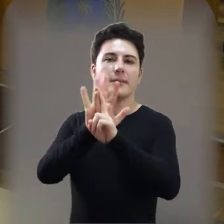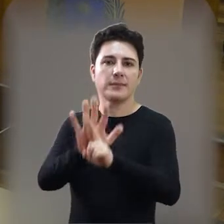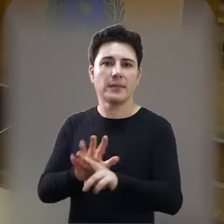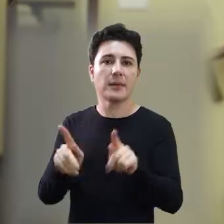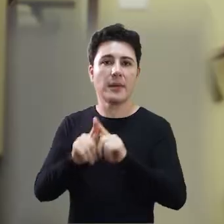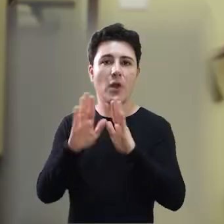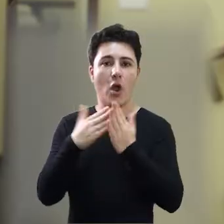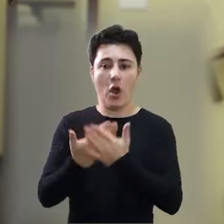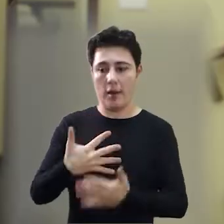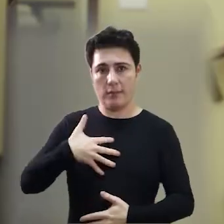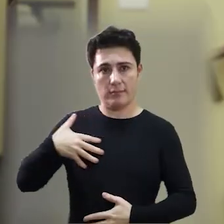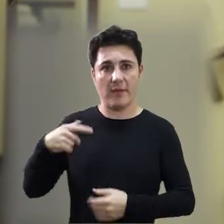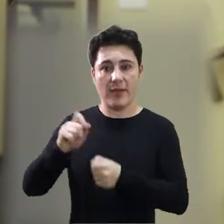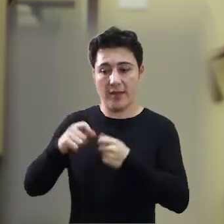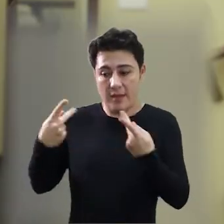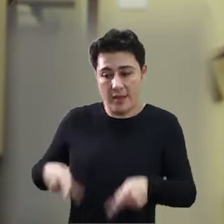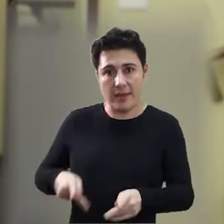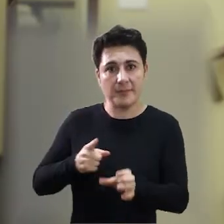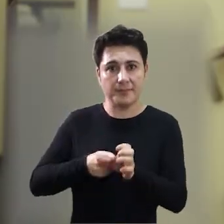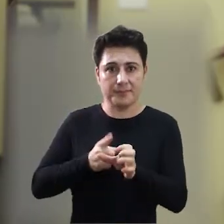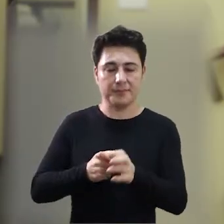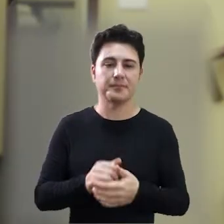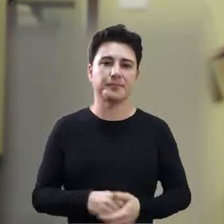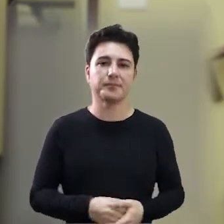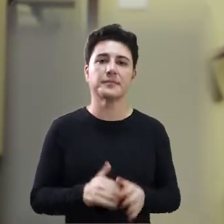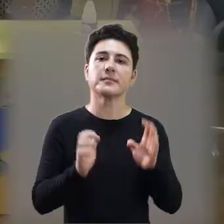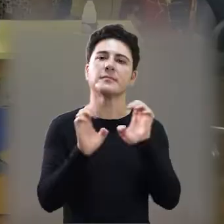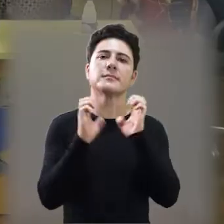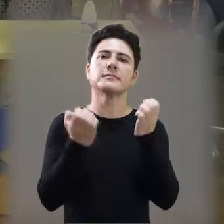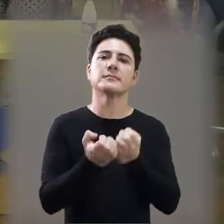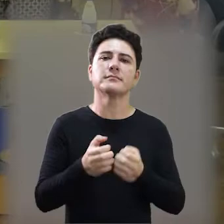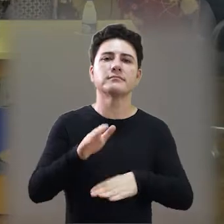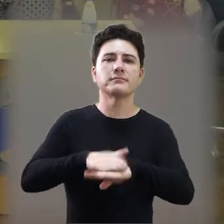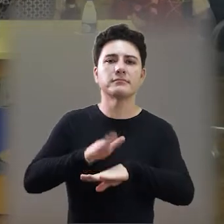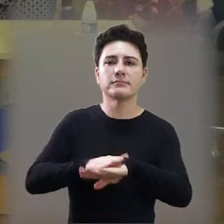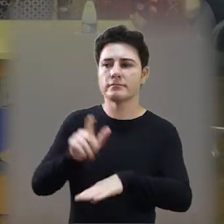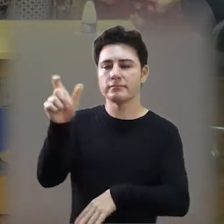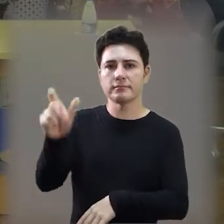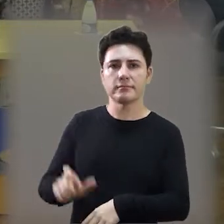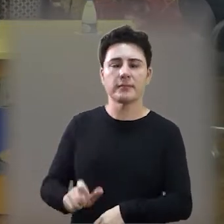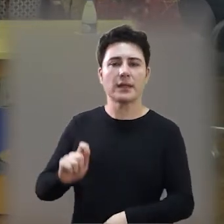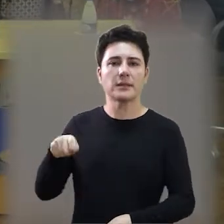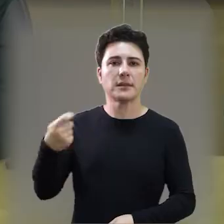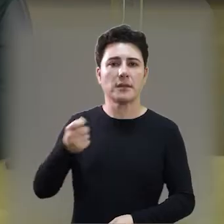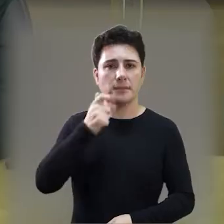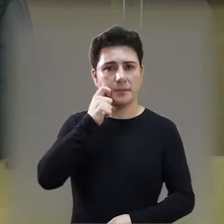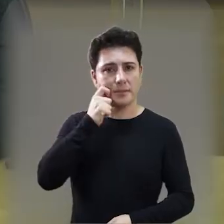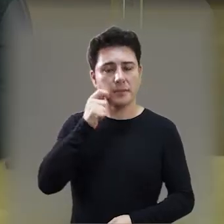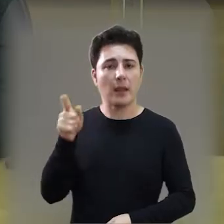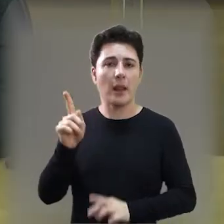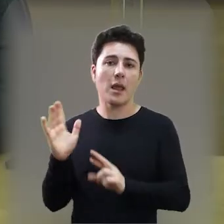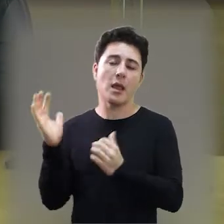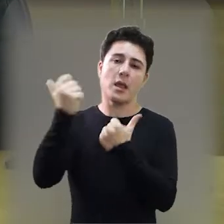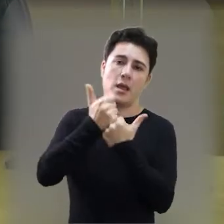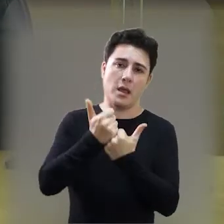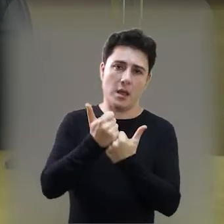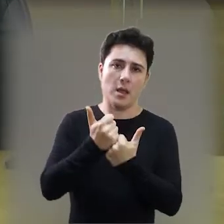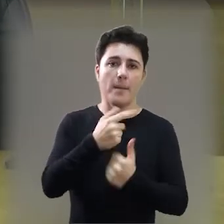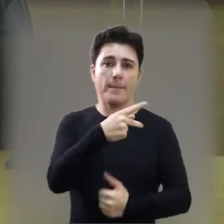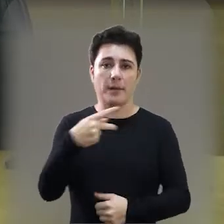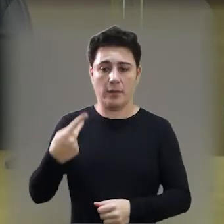por tudo que ele representa, tudo que o SESI faz para a nossa cidade. O evento foi conduzido pelo vereador Emanuel Esponton,